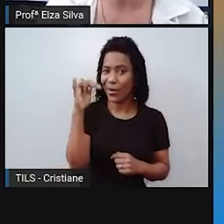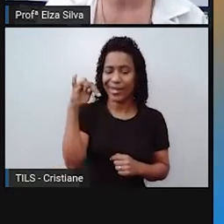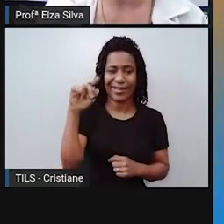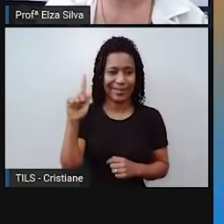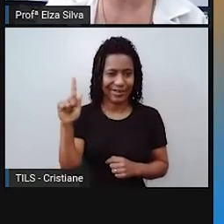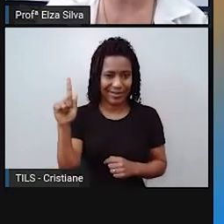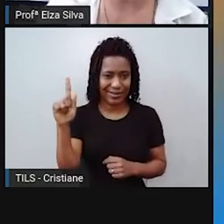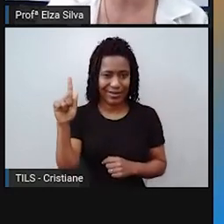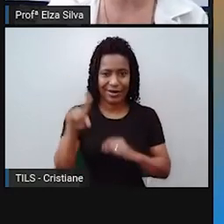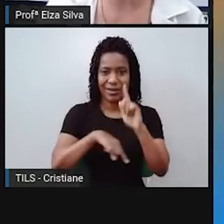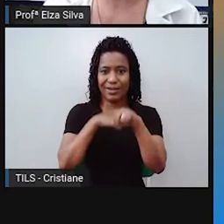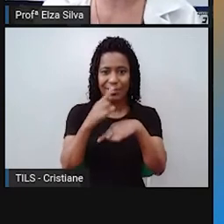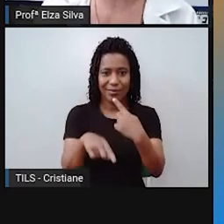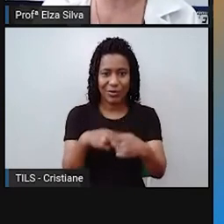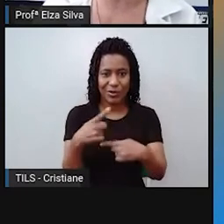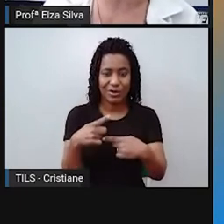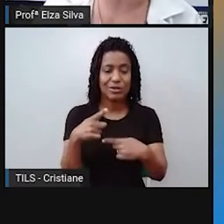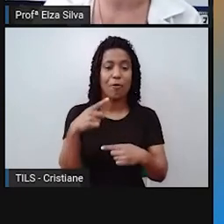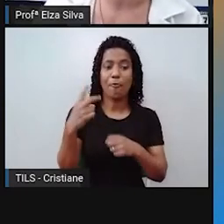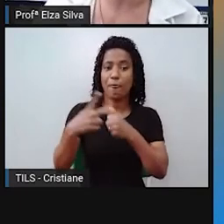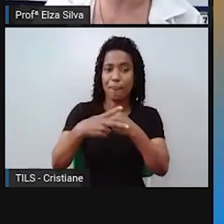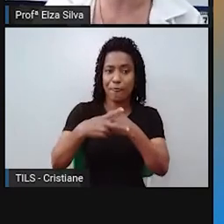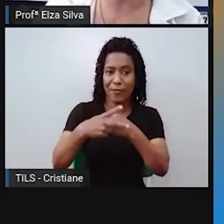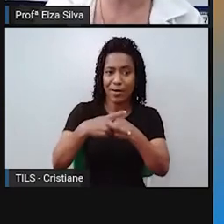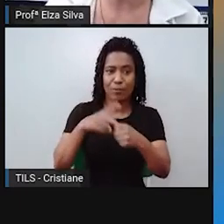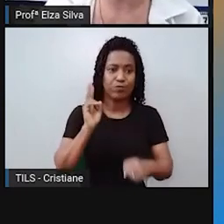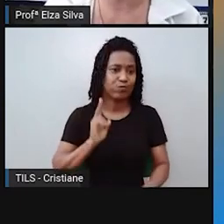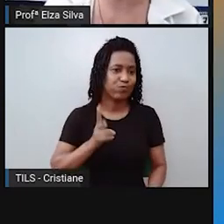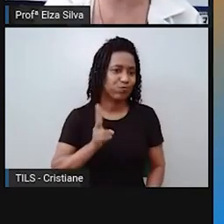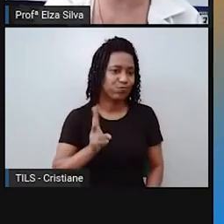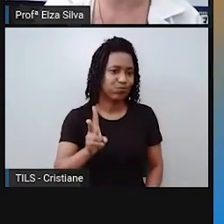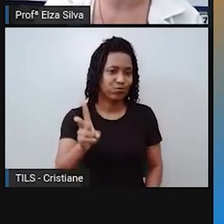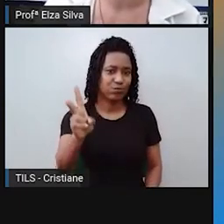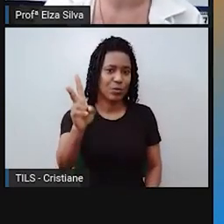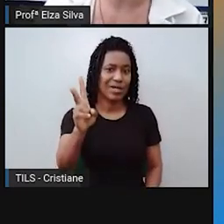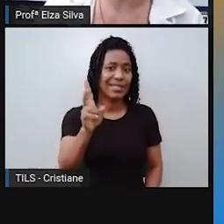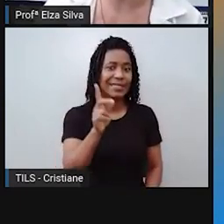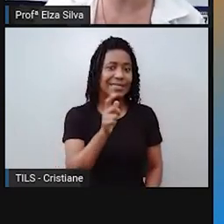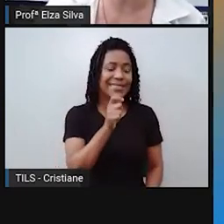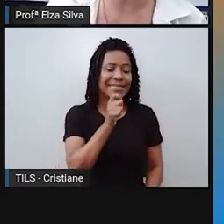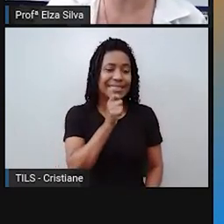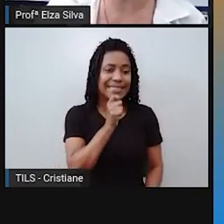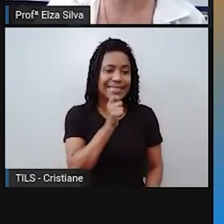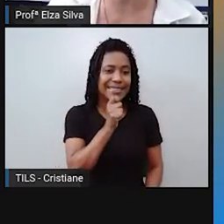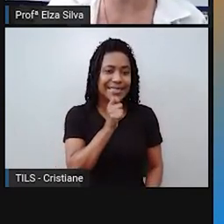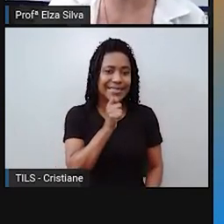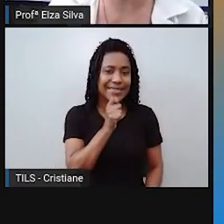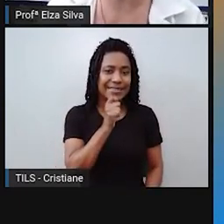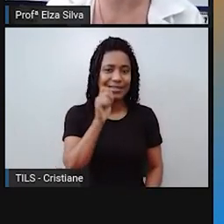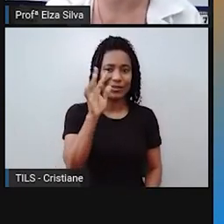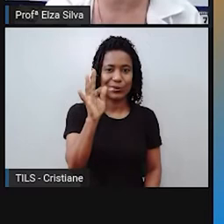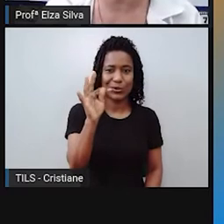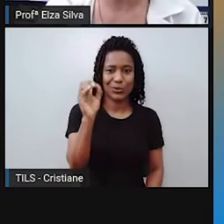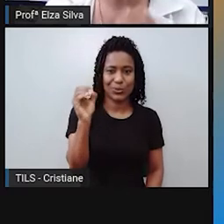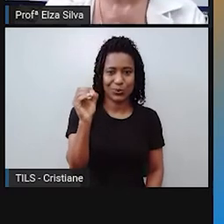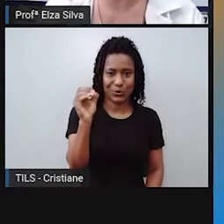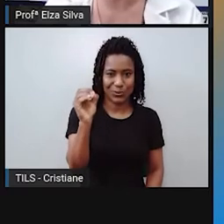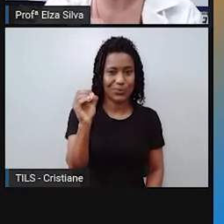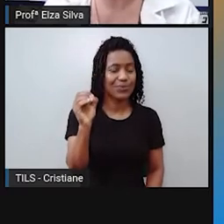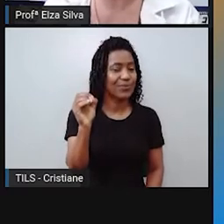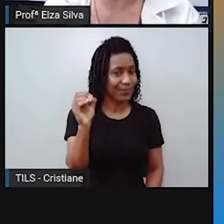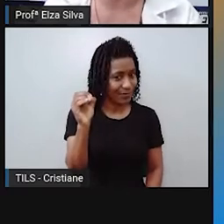fim, o verbo no infinitivo, sem o to. Porque o to já faz parte do going, né?